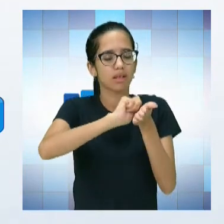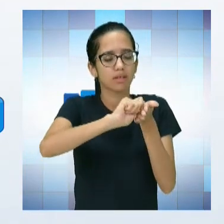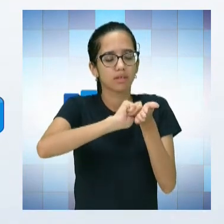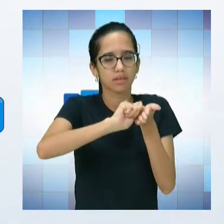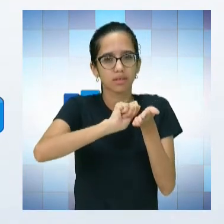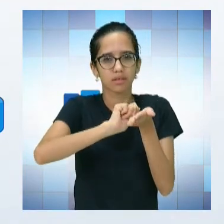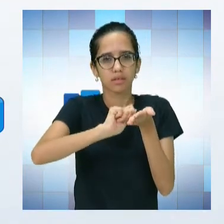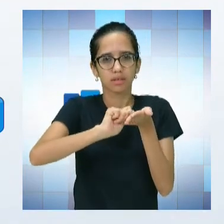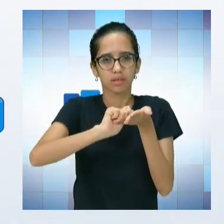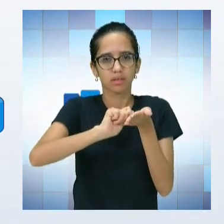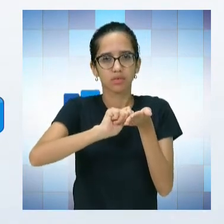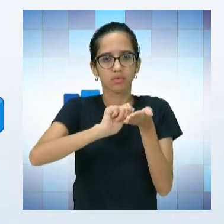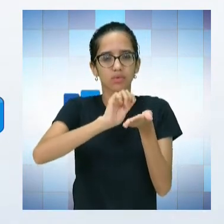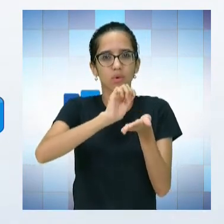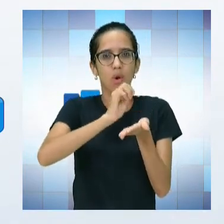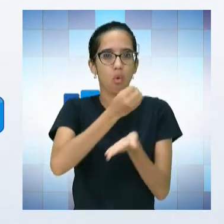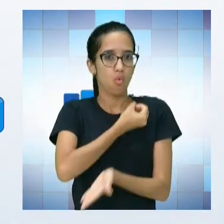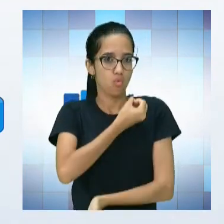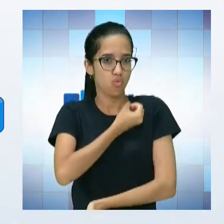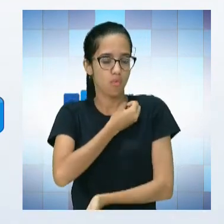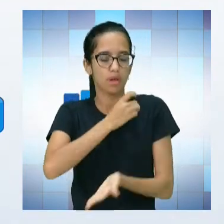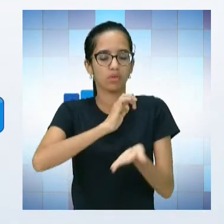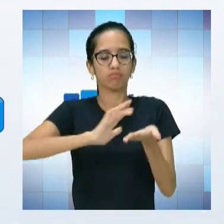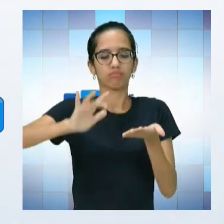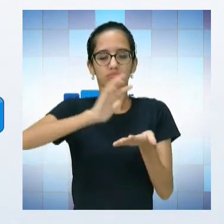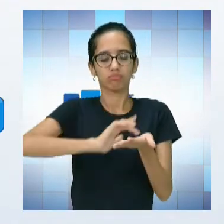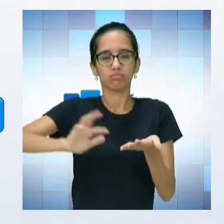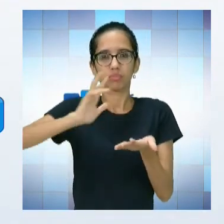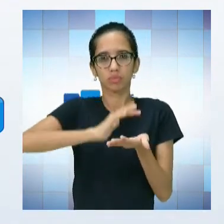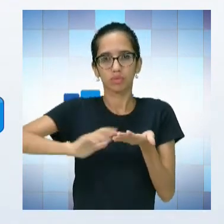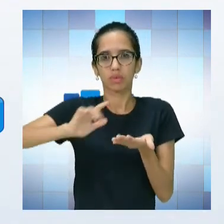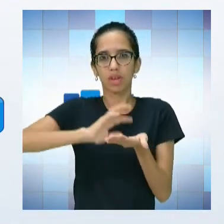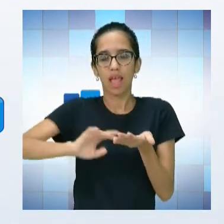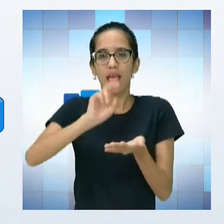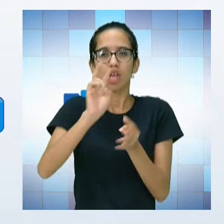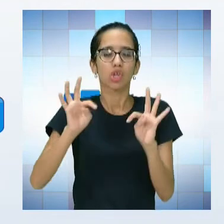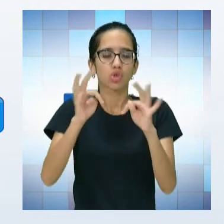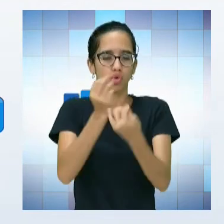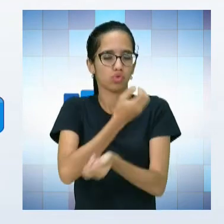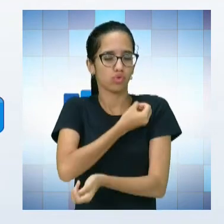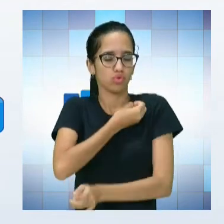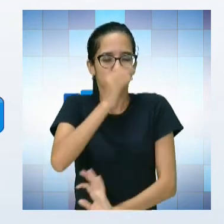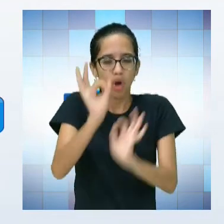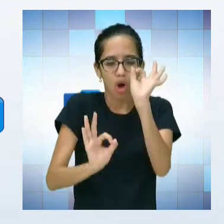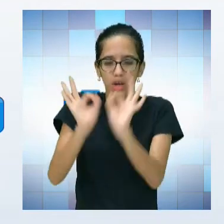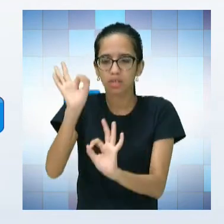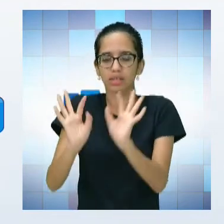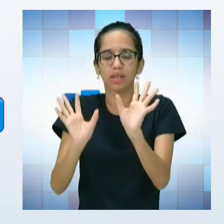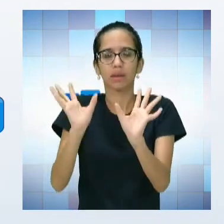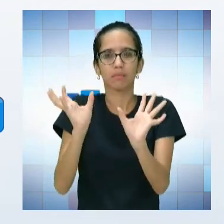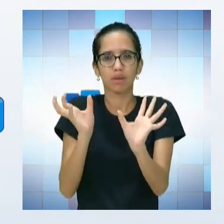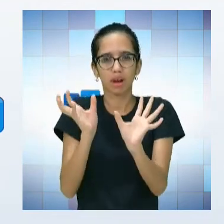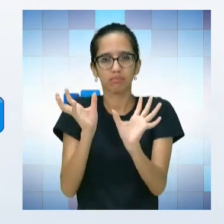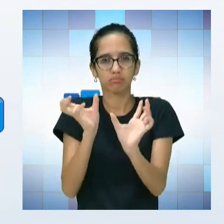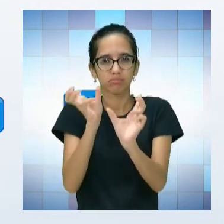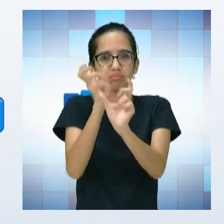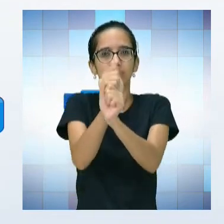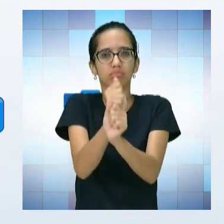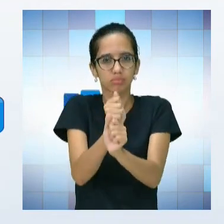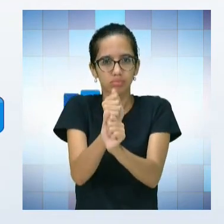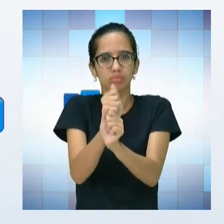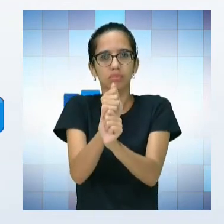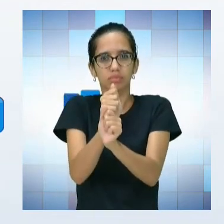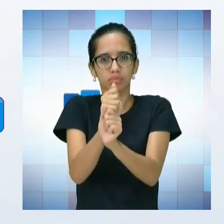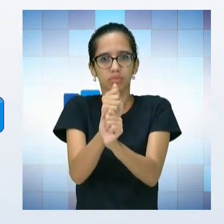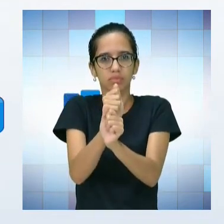algarismos em braile. E ele vai pegando aqueles algarismos para formar os numerais e vai encaixando naquela placa